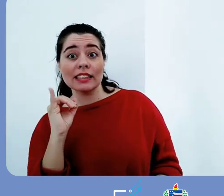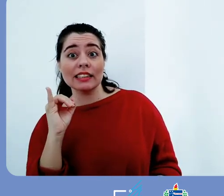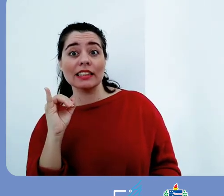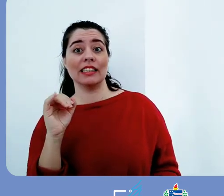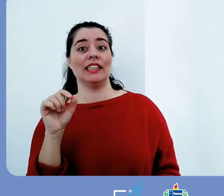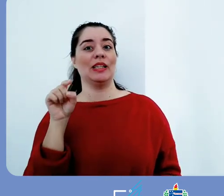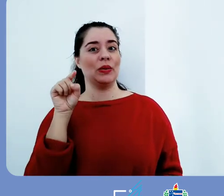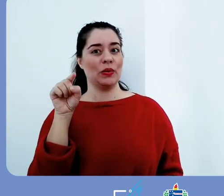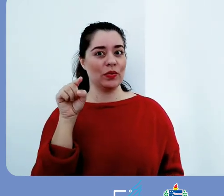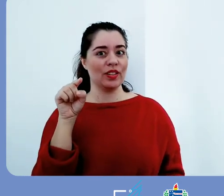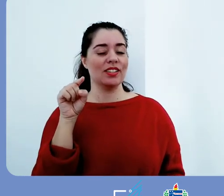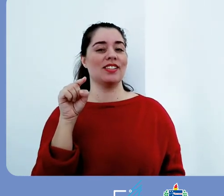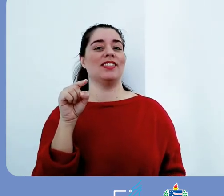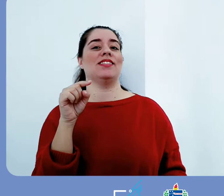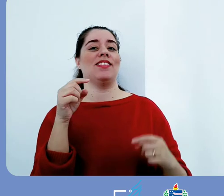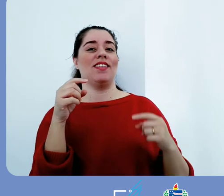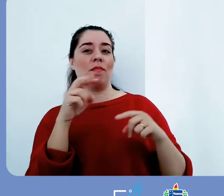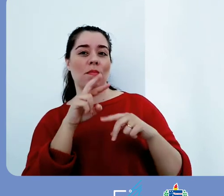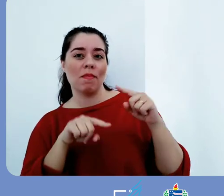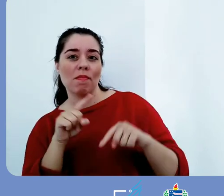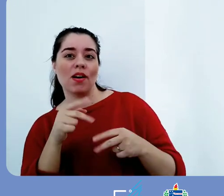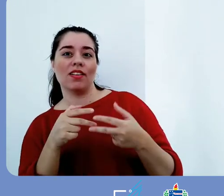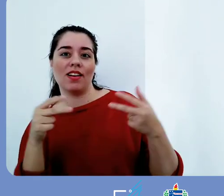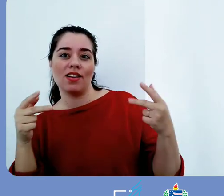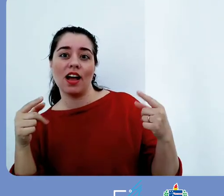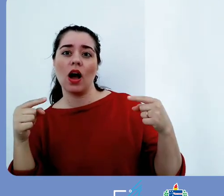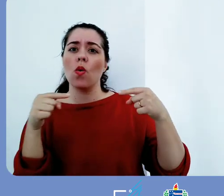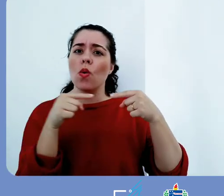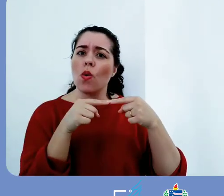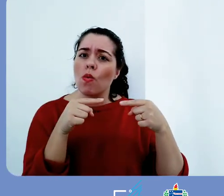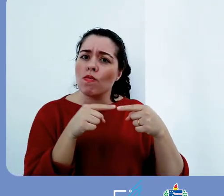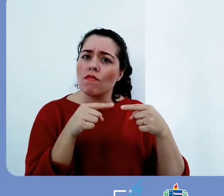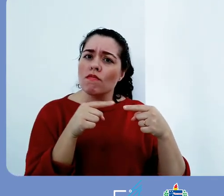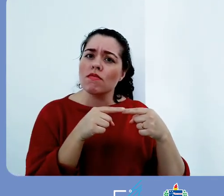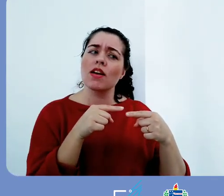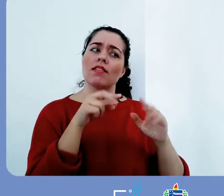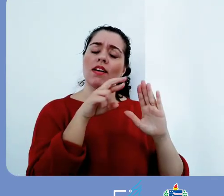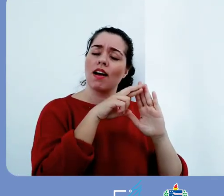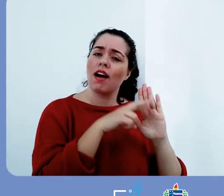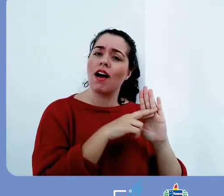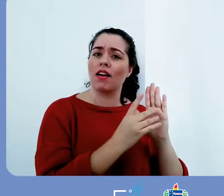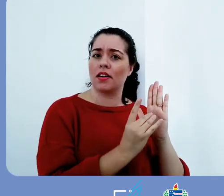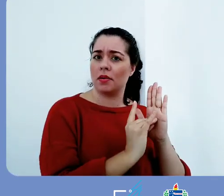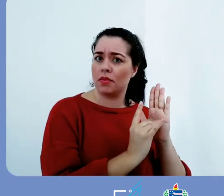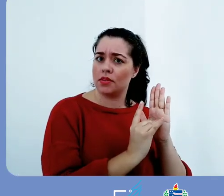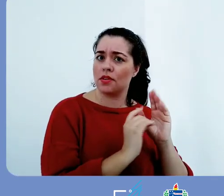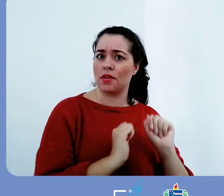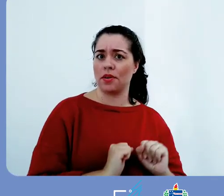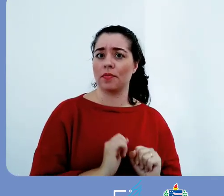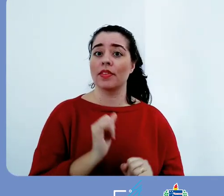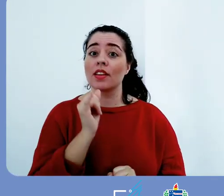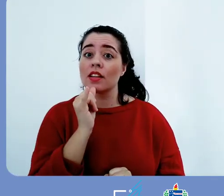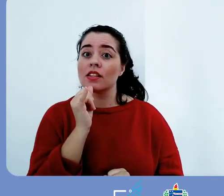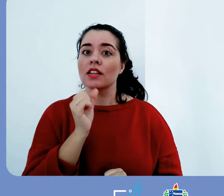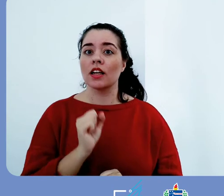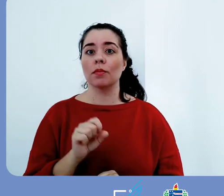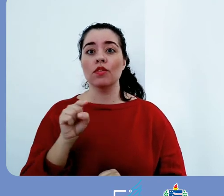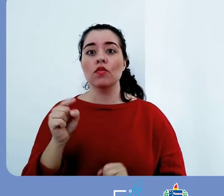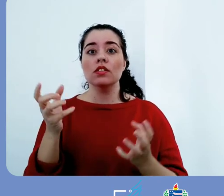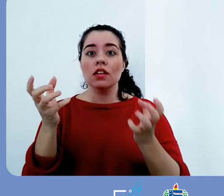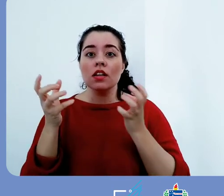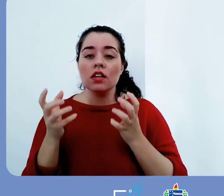administrativos que não tenham finalidade de memória, talvez seja apropriado você utilizar o arquivo Zufski.